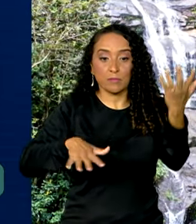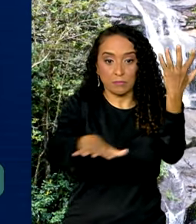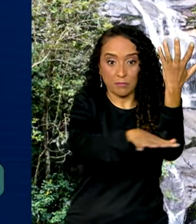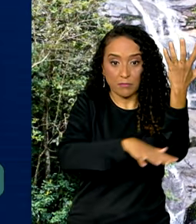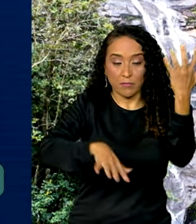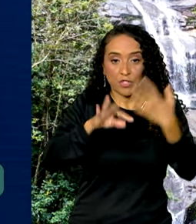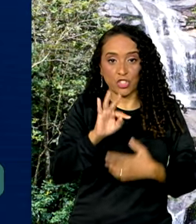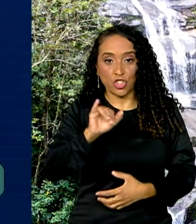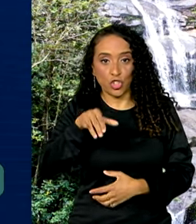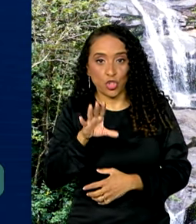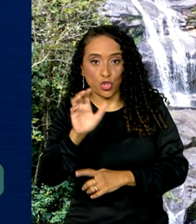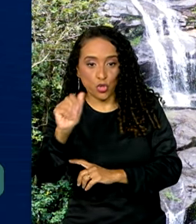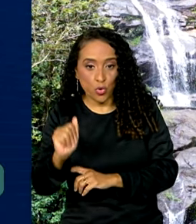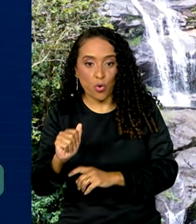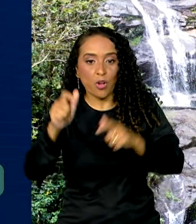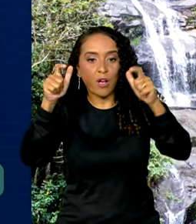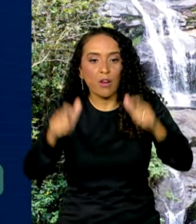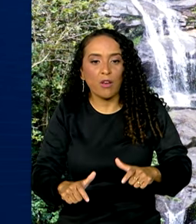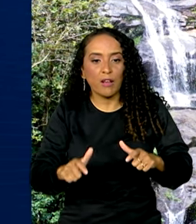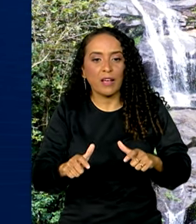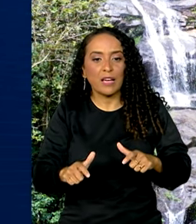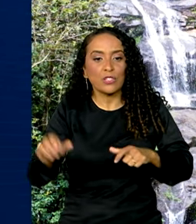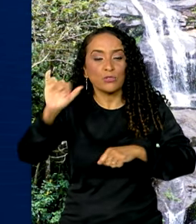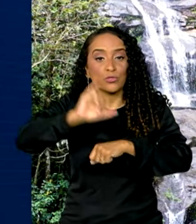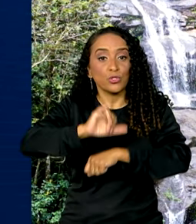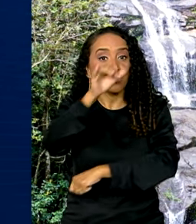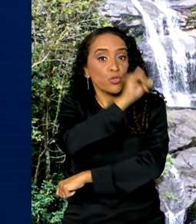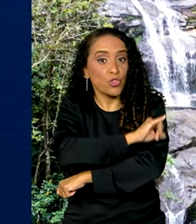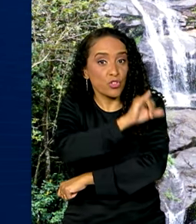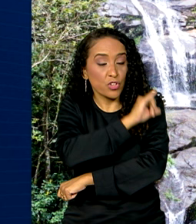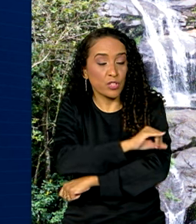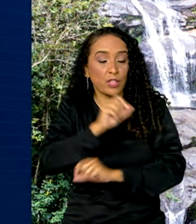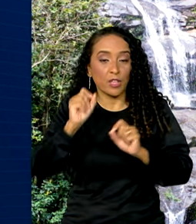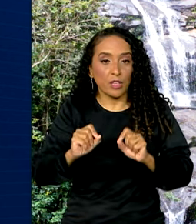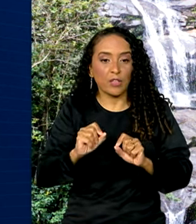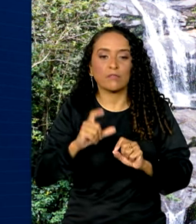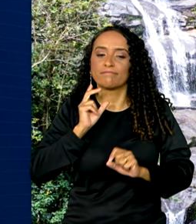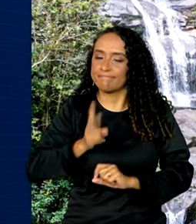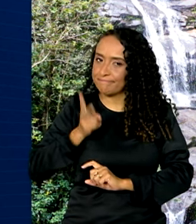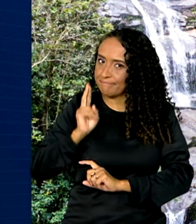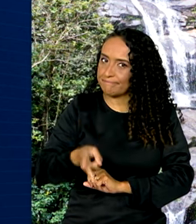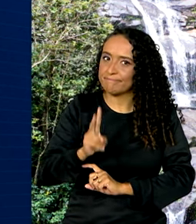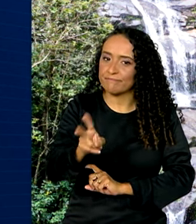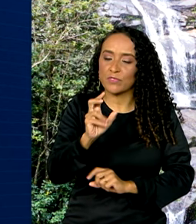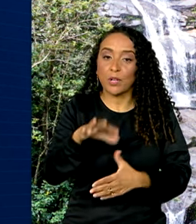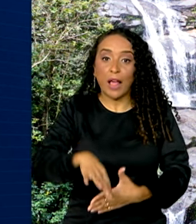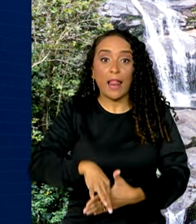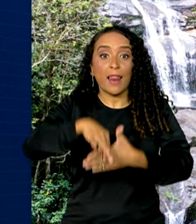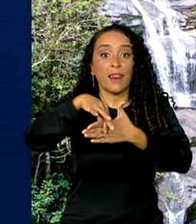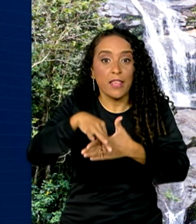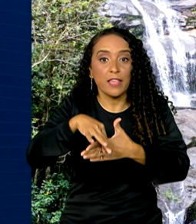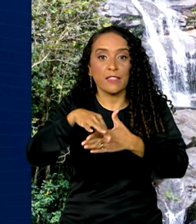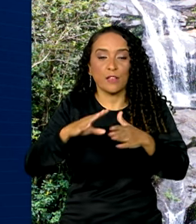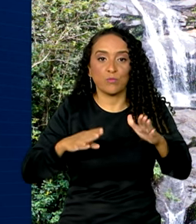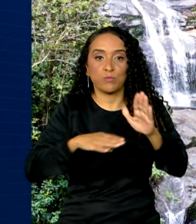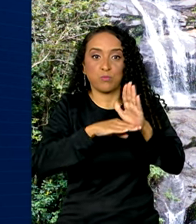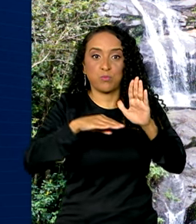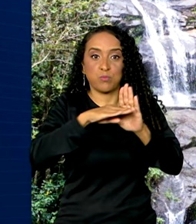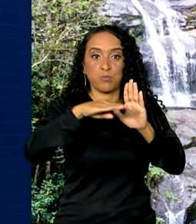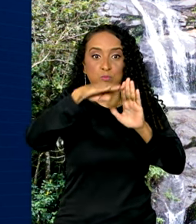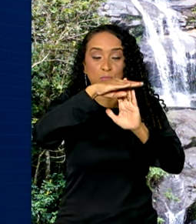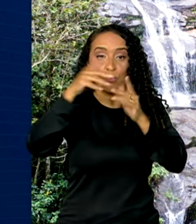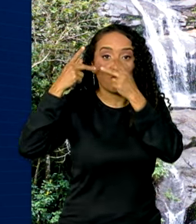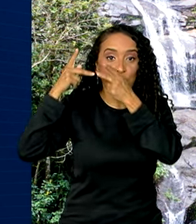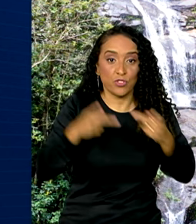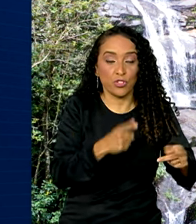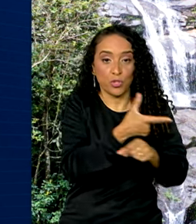da Tijuca, situado no coração da cidade do Rio de Janeiro, continua como líder do ranking de visitas.